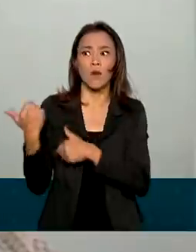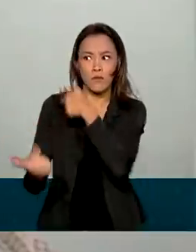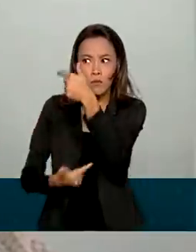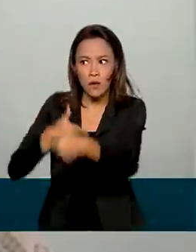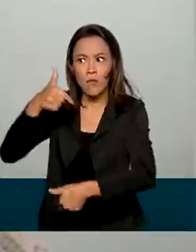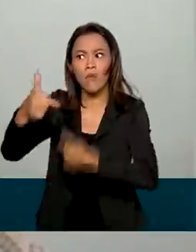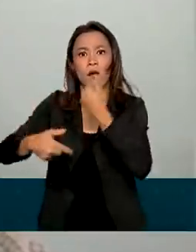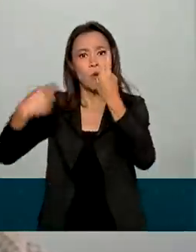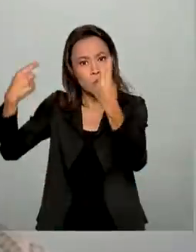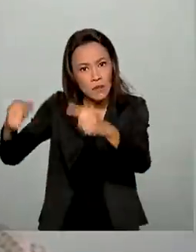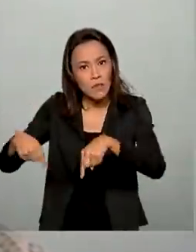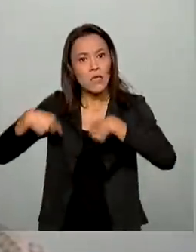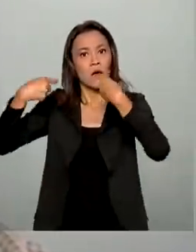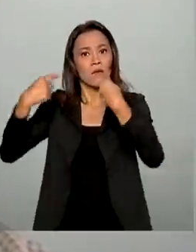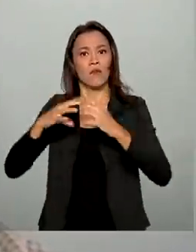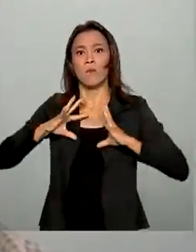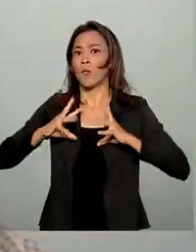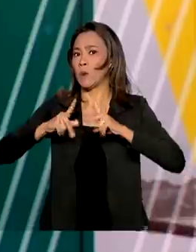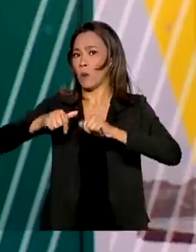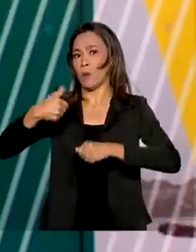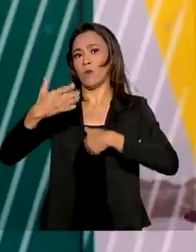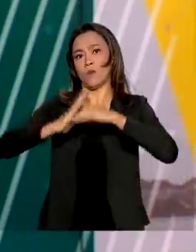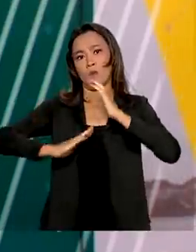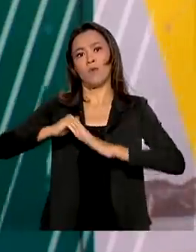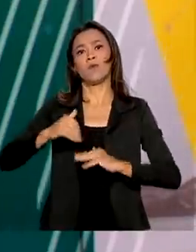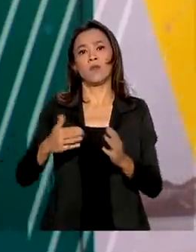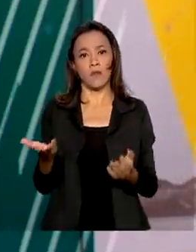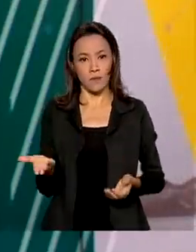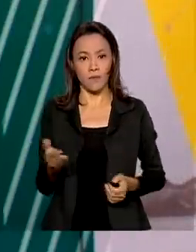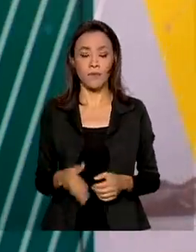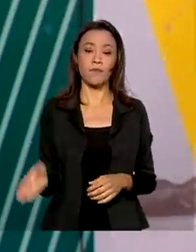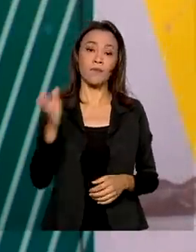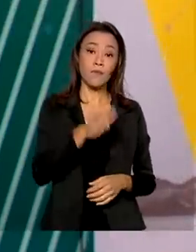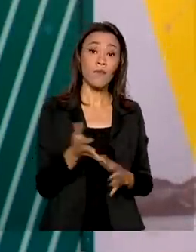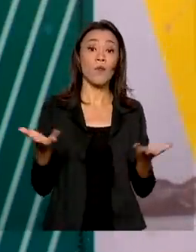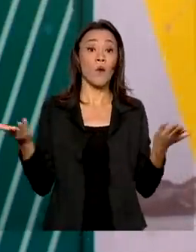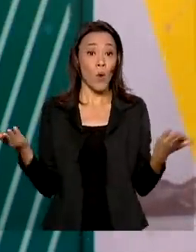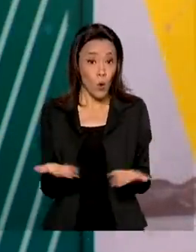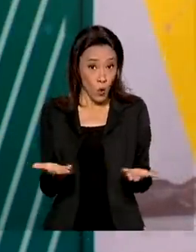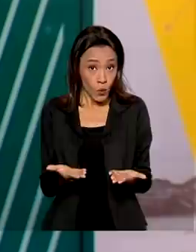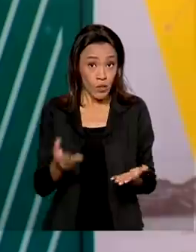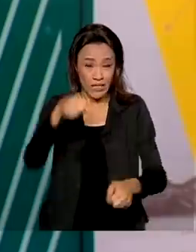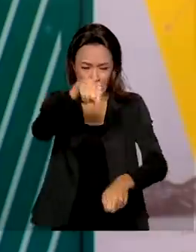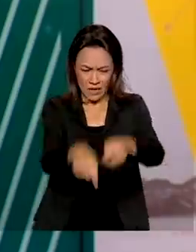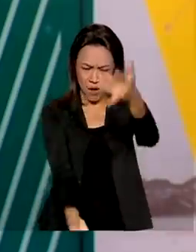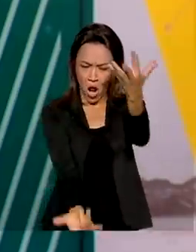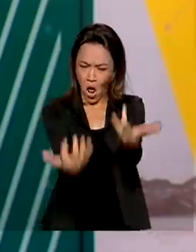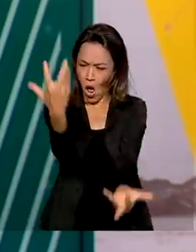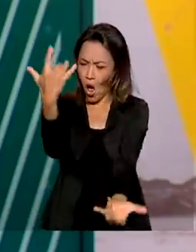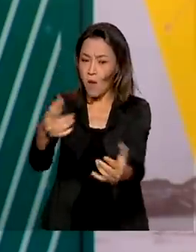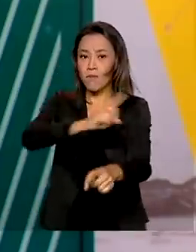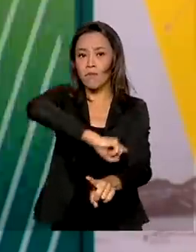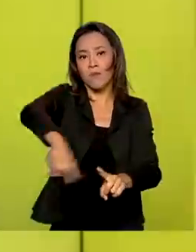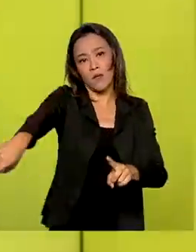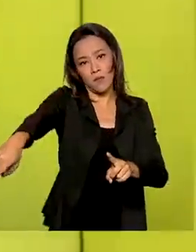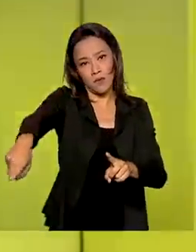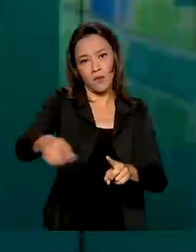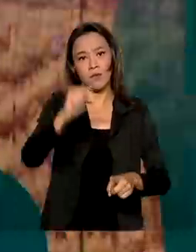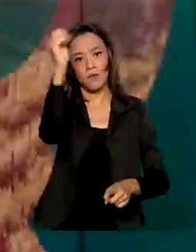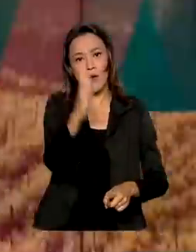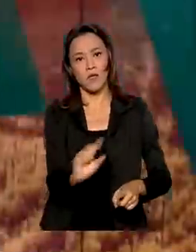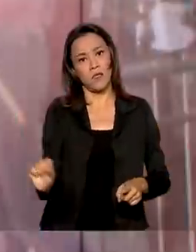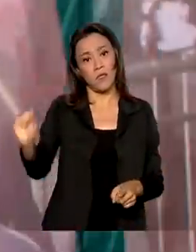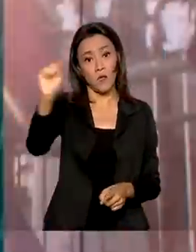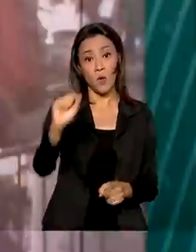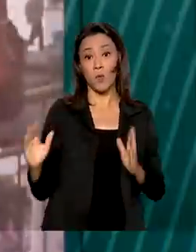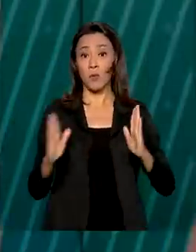grande desafio para todos os profissionais. Olha, a partir de hoje as queimadas estão proibidas em todo o país por 120